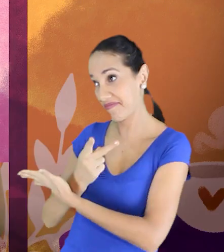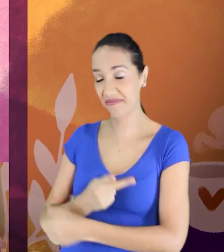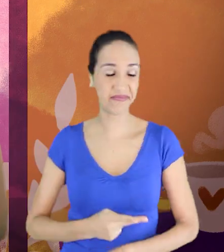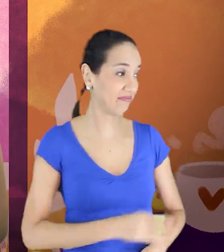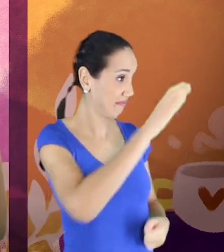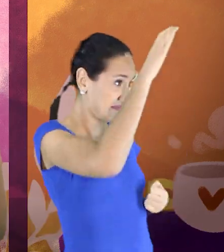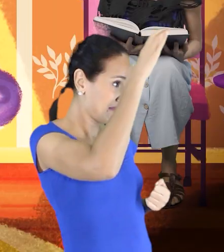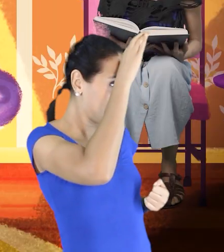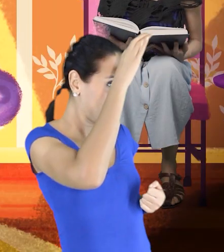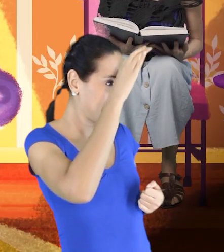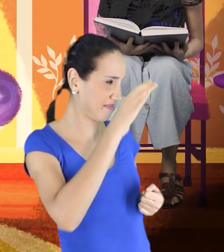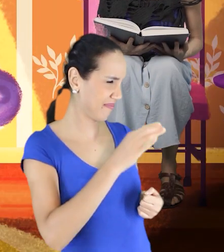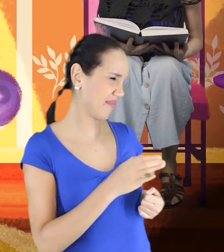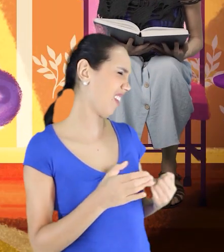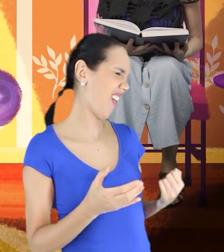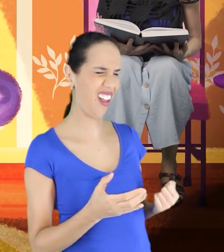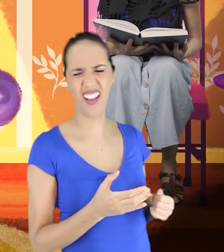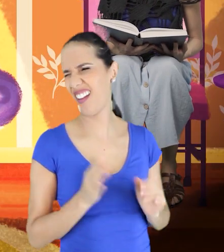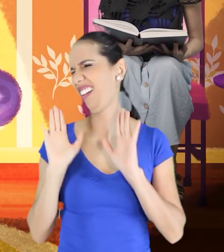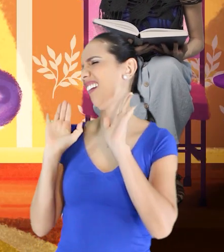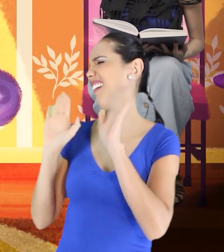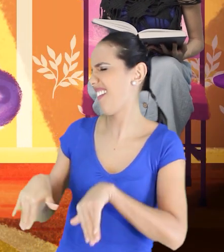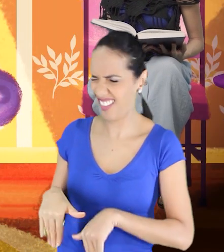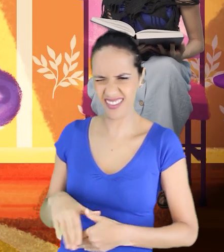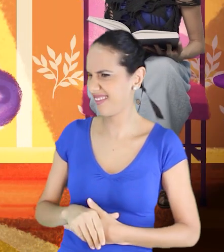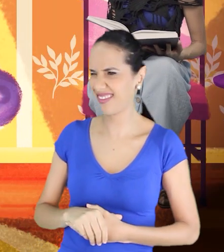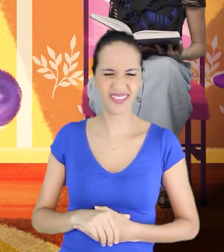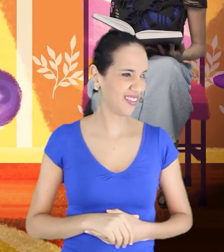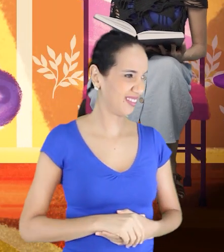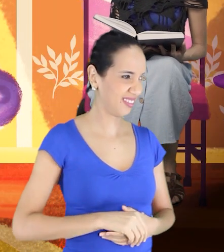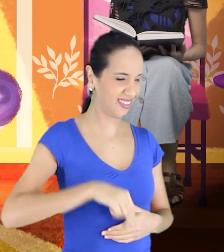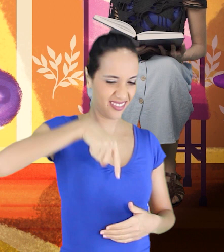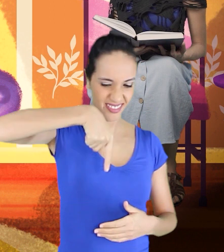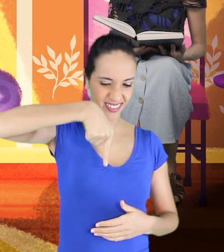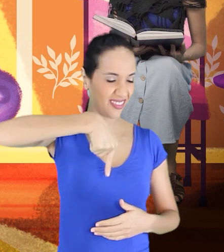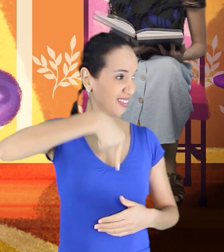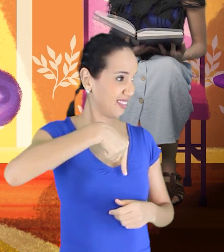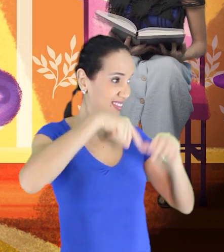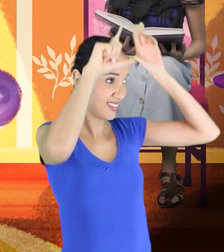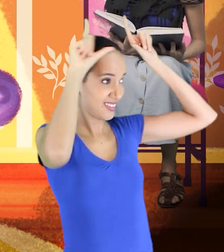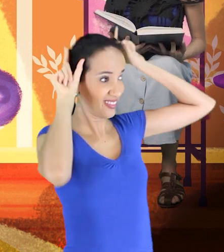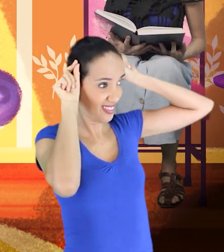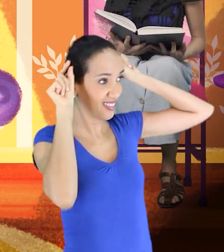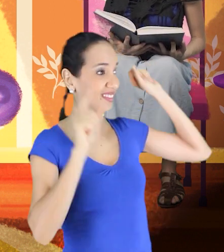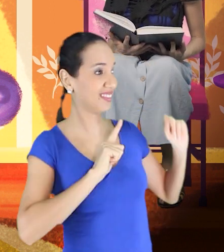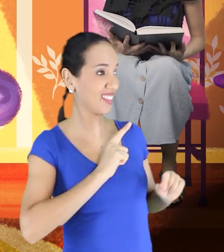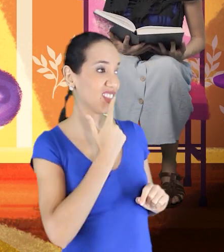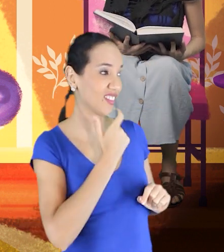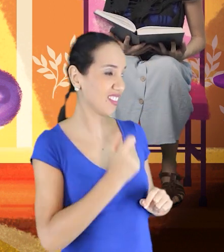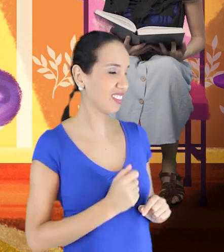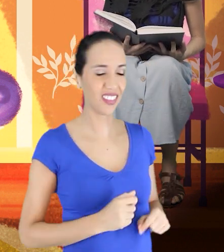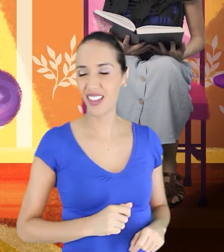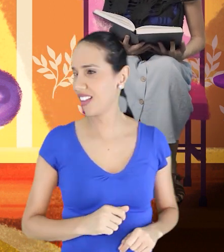Tia Anastácia, então! Qual Anastácia nada? Então foi o saci! Vovó não adivinha! Foi a